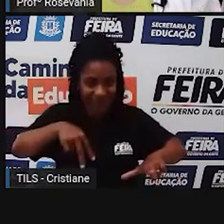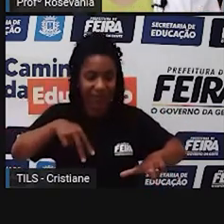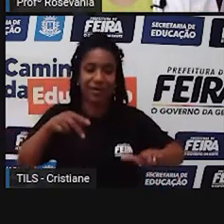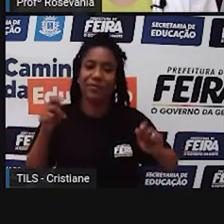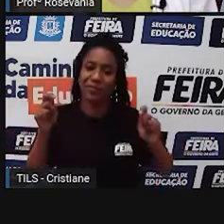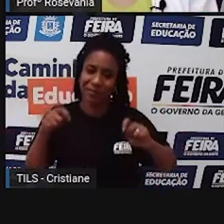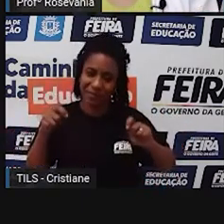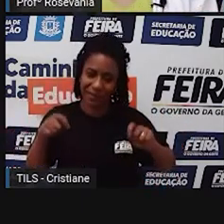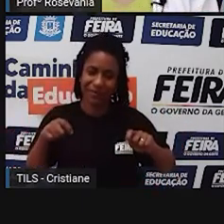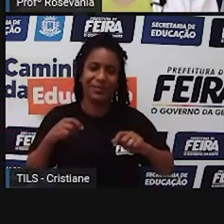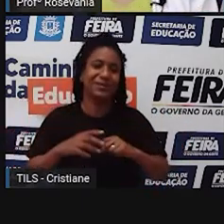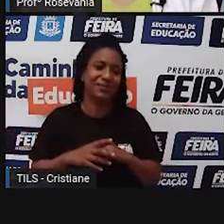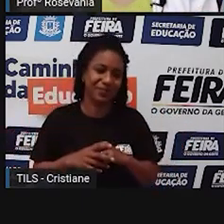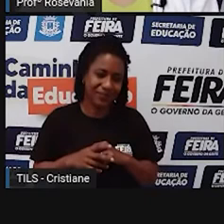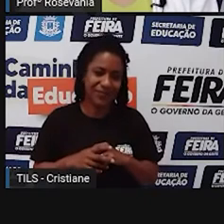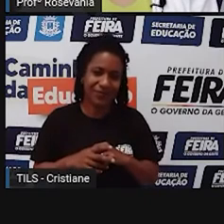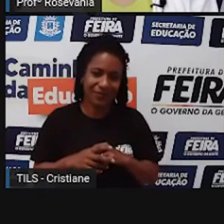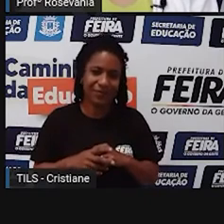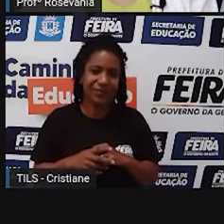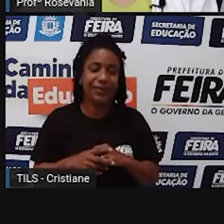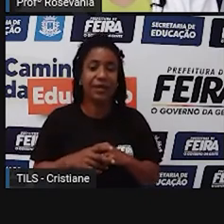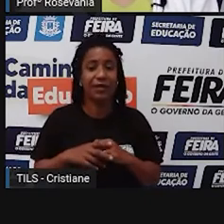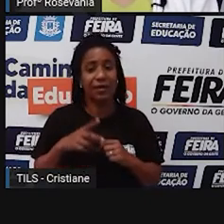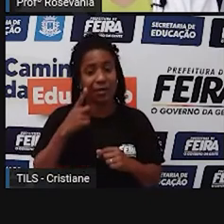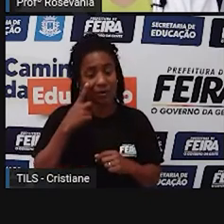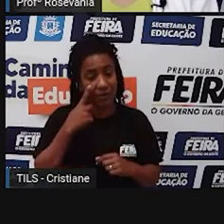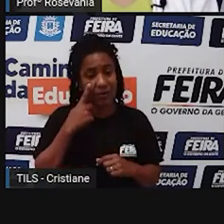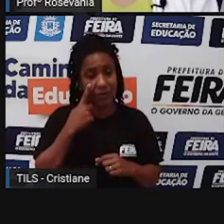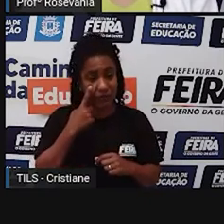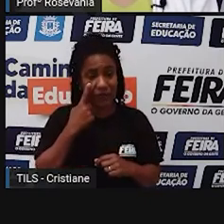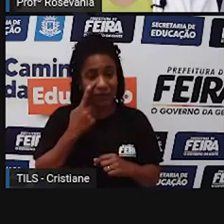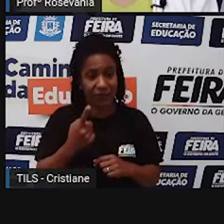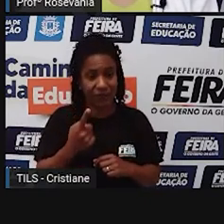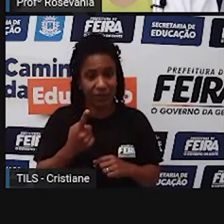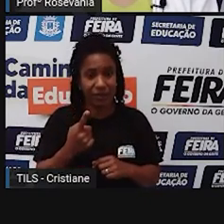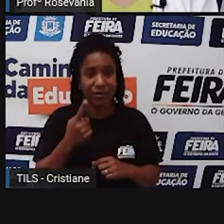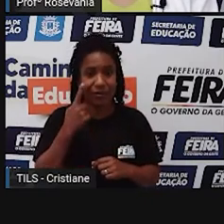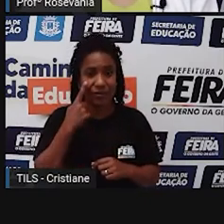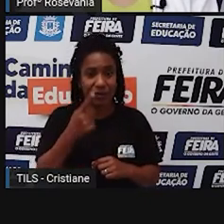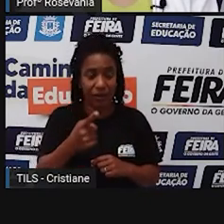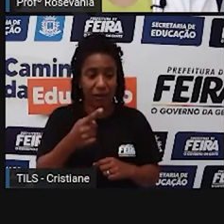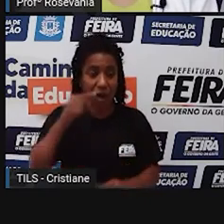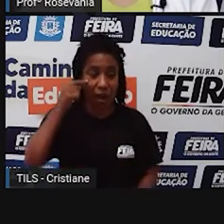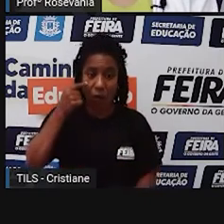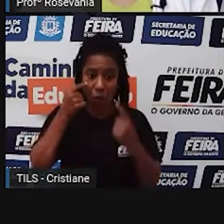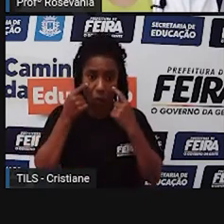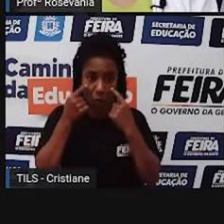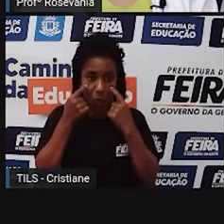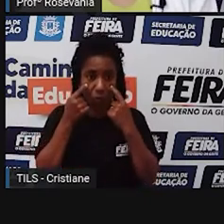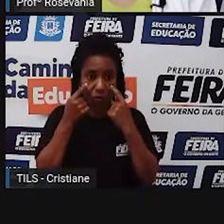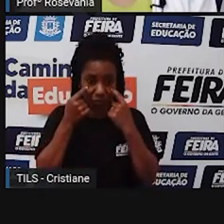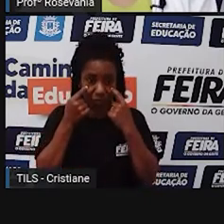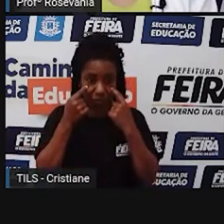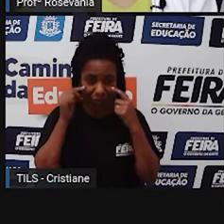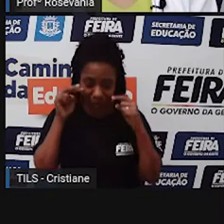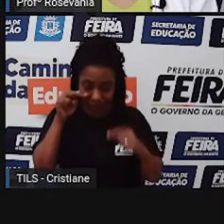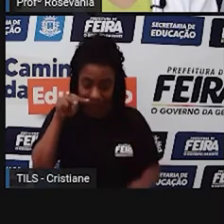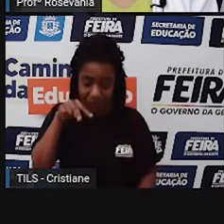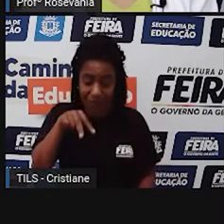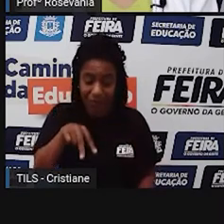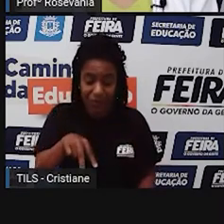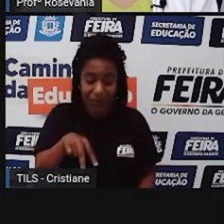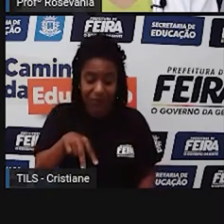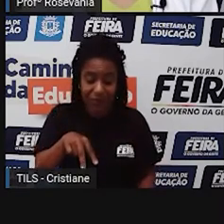da visão vertical, que é vista do alto. Então, perceba aqui, olha o campo de visão desse que é inclinado na diagonal